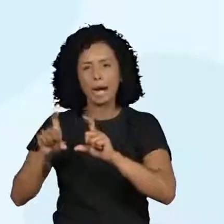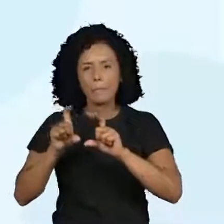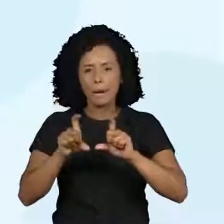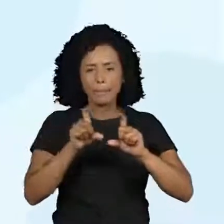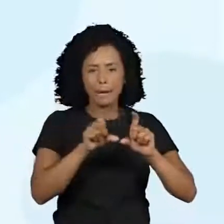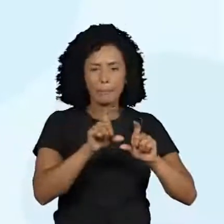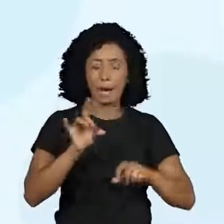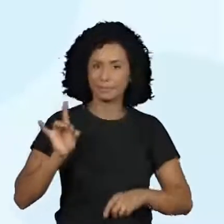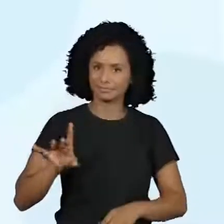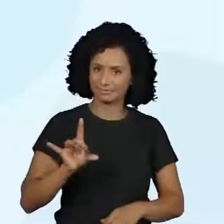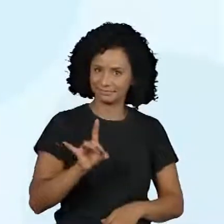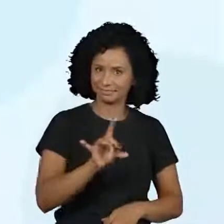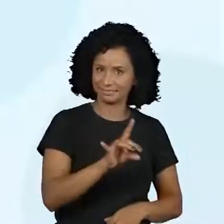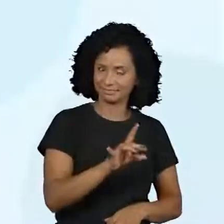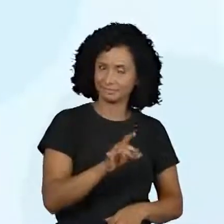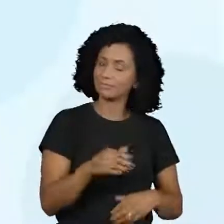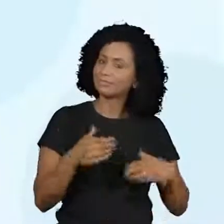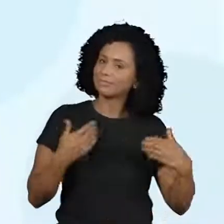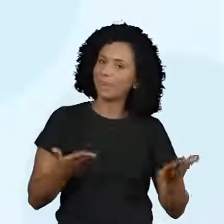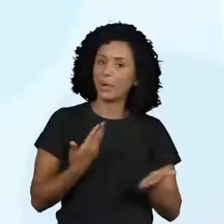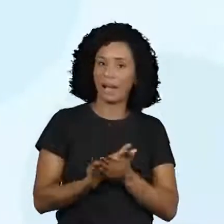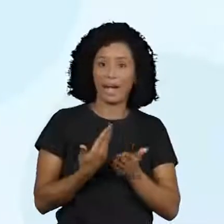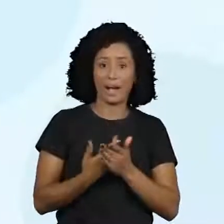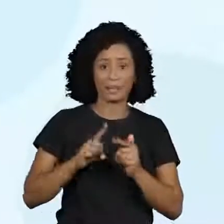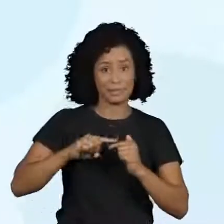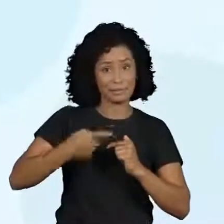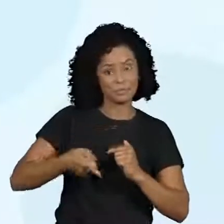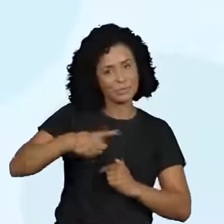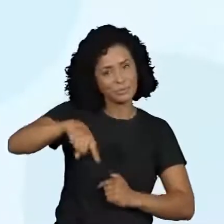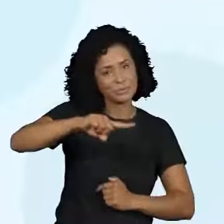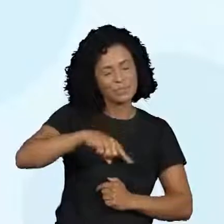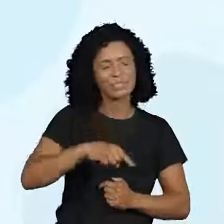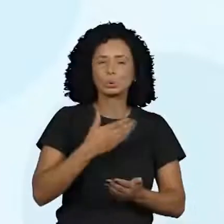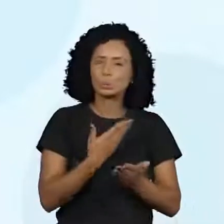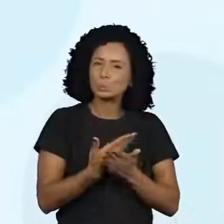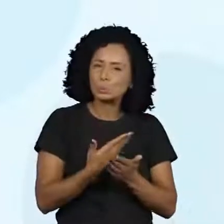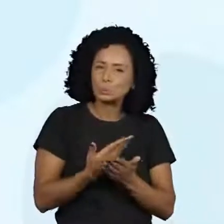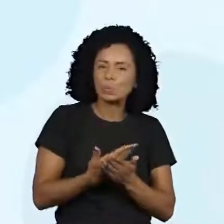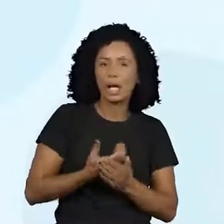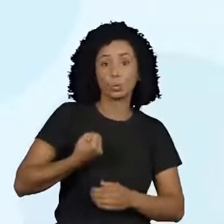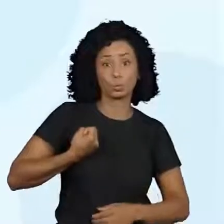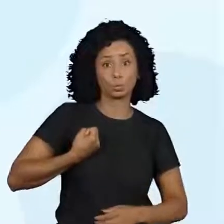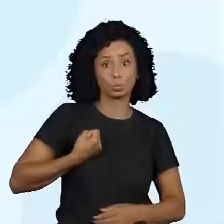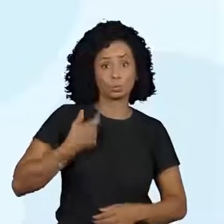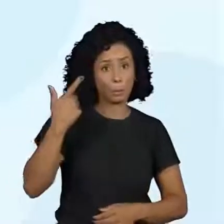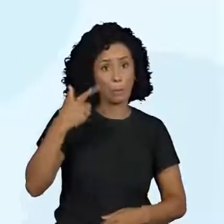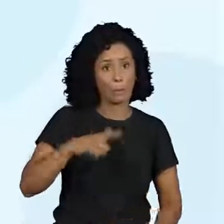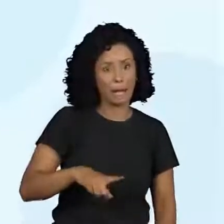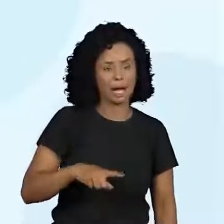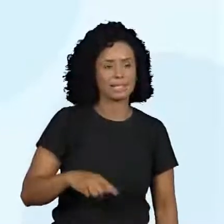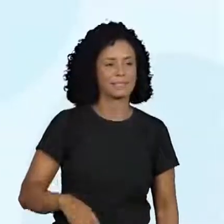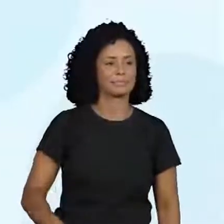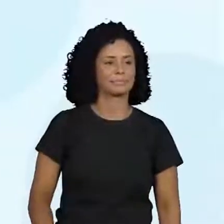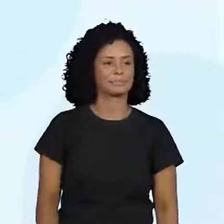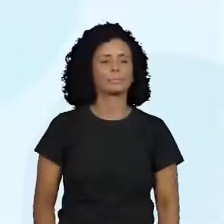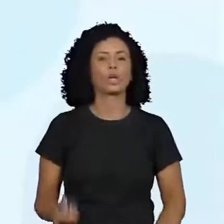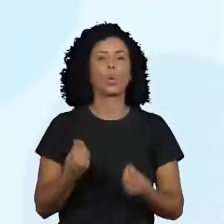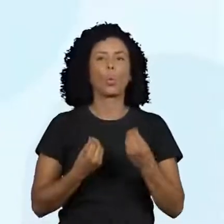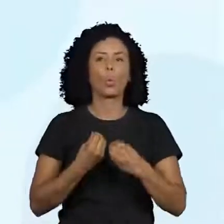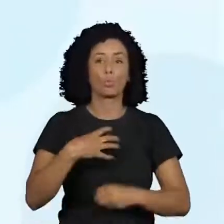E na próxima aula, vamos estudar os números, esses mesmos, lá no sistema monetário.